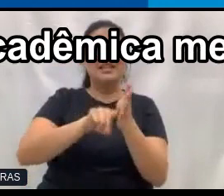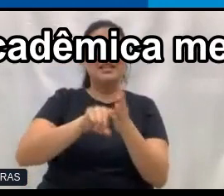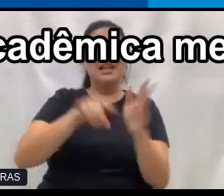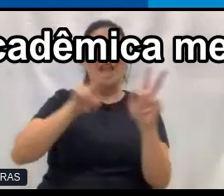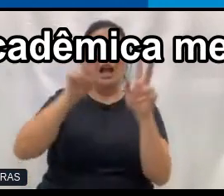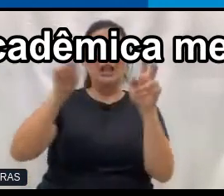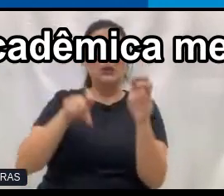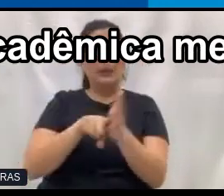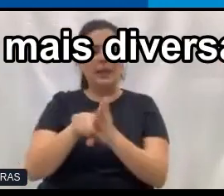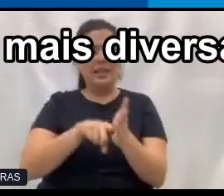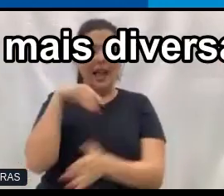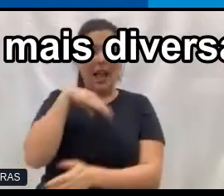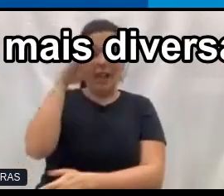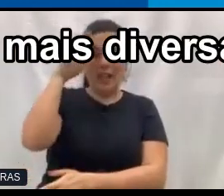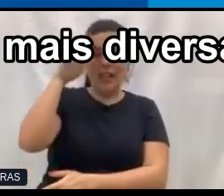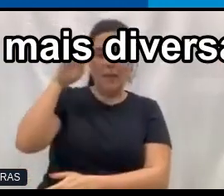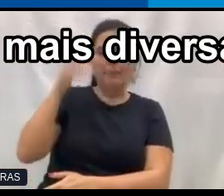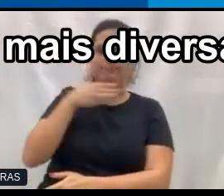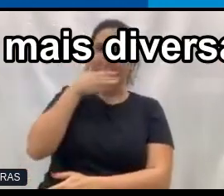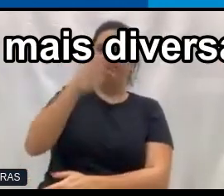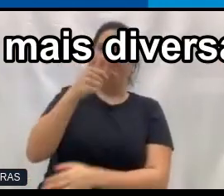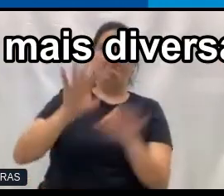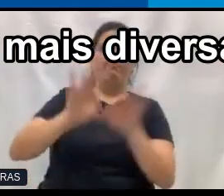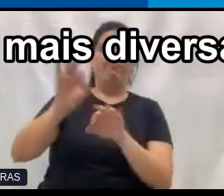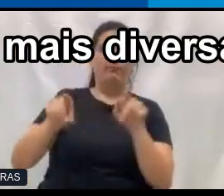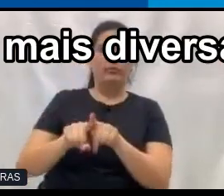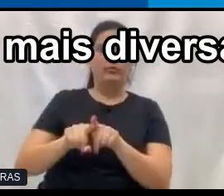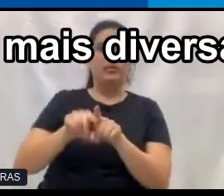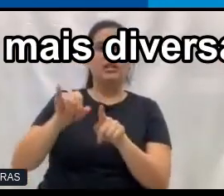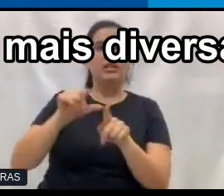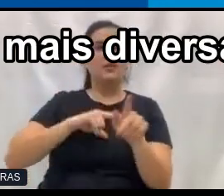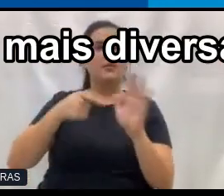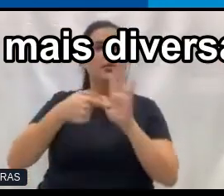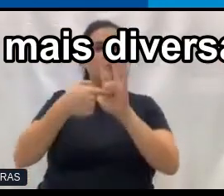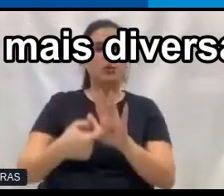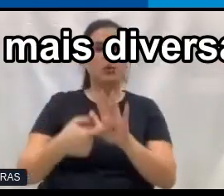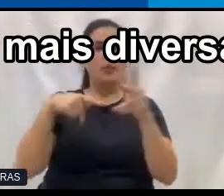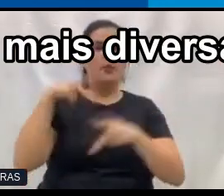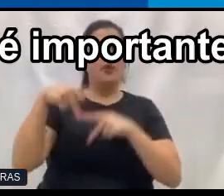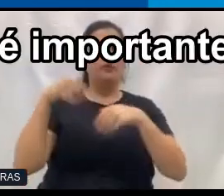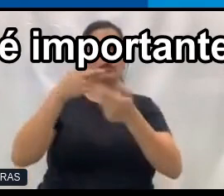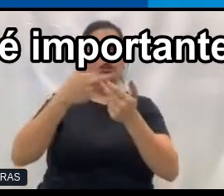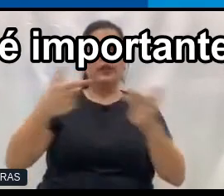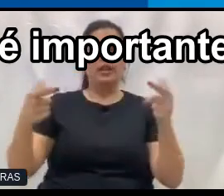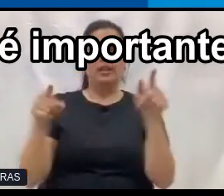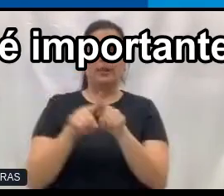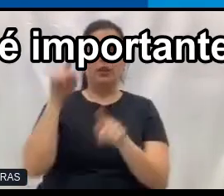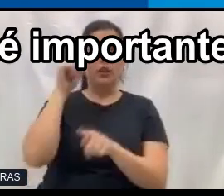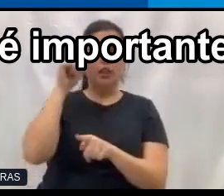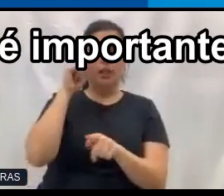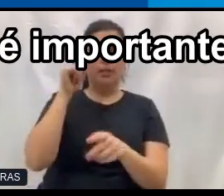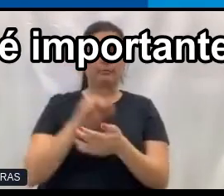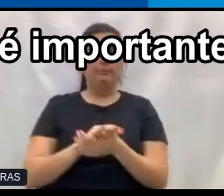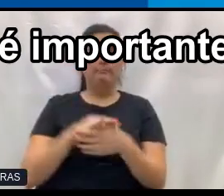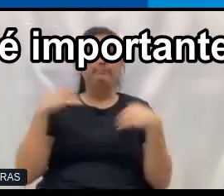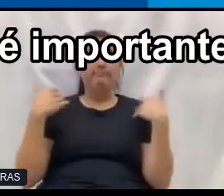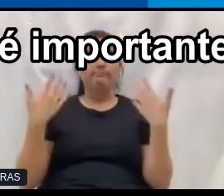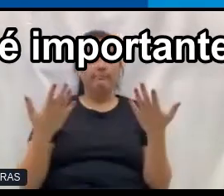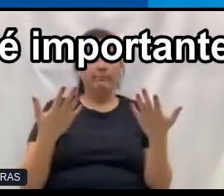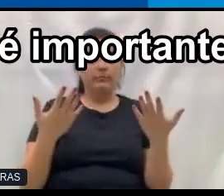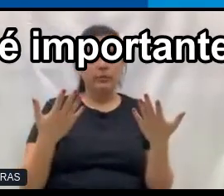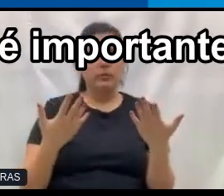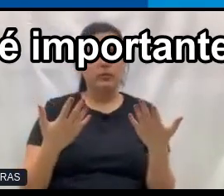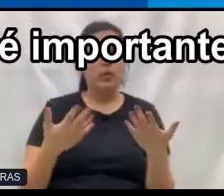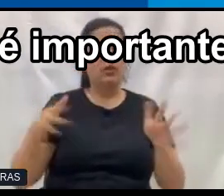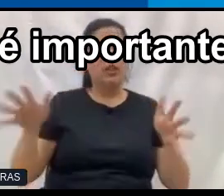de pesquisa acadêmica melhoraram quando a gente trouxe uma população mais diversa ali para o dia a dia. Então, trazer incentivos